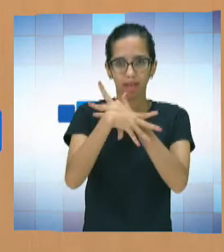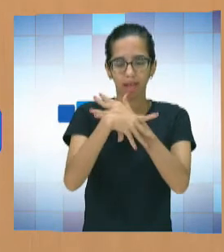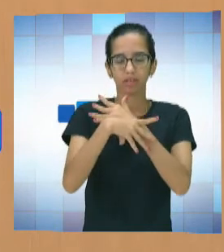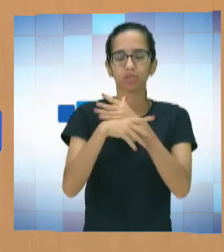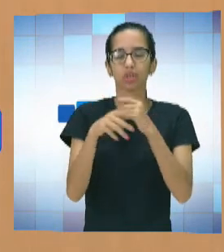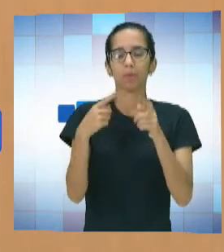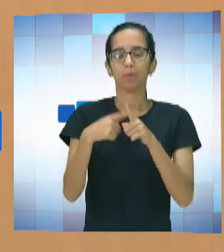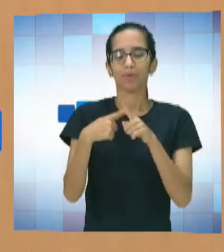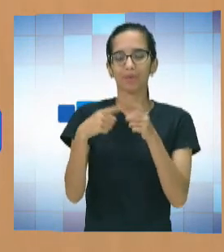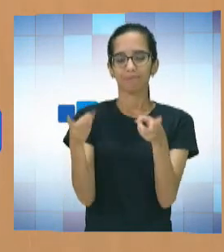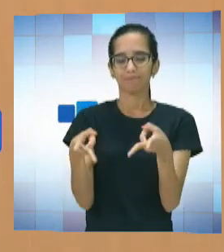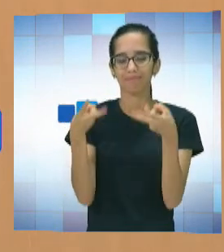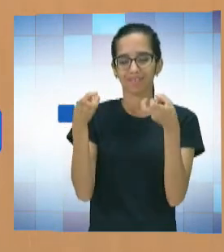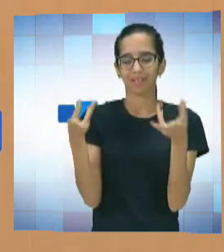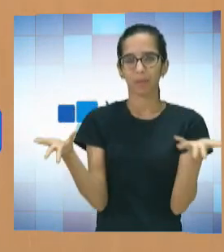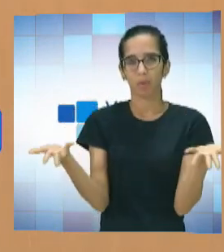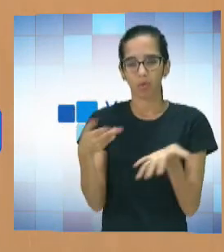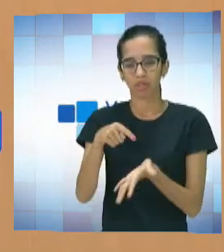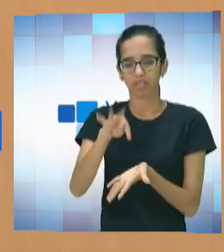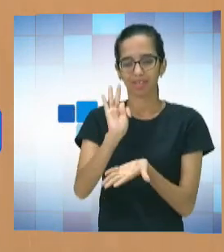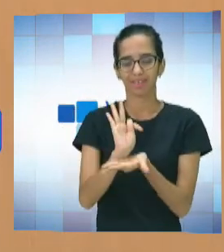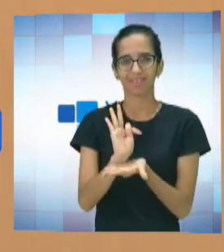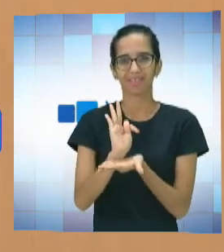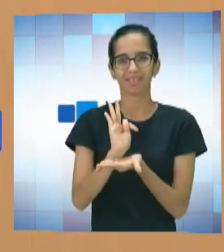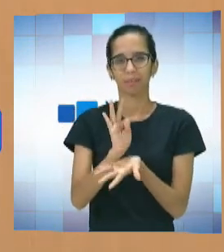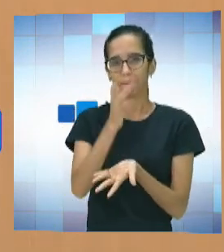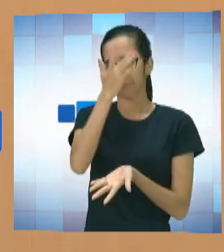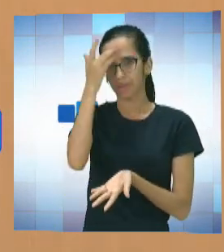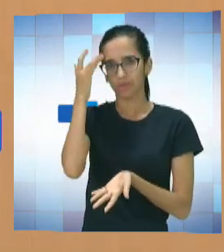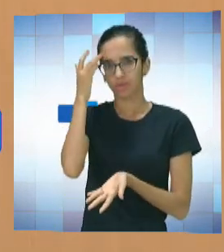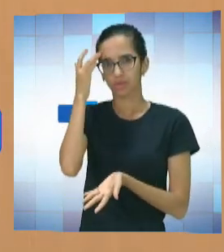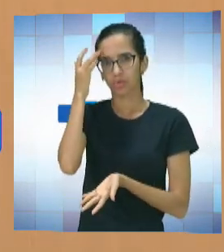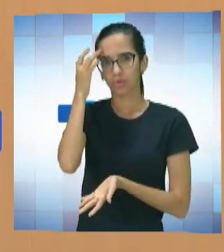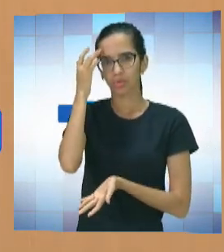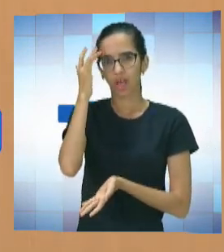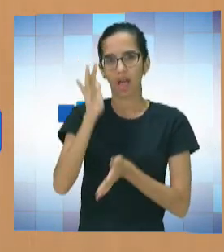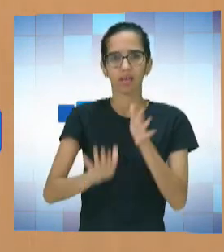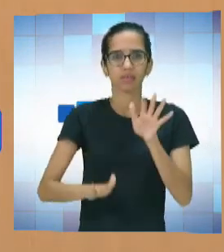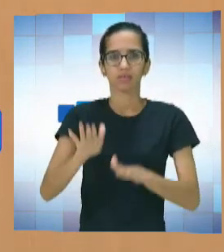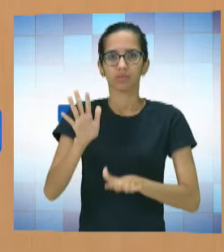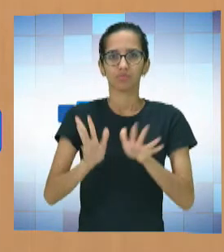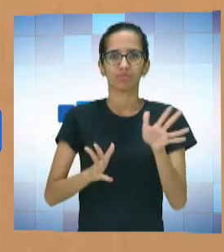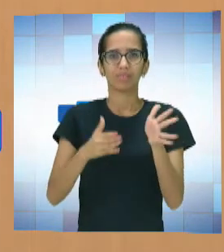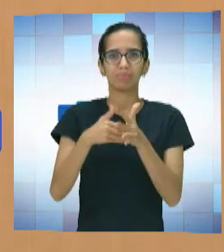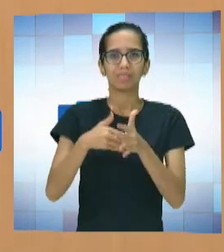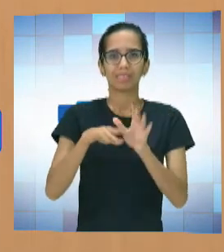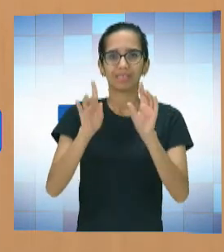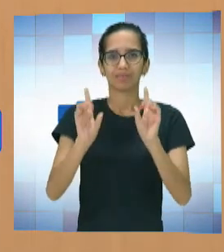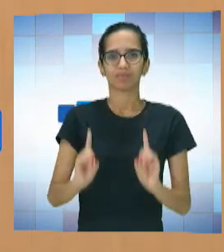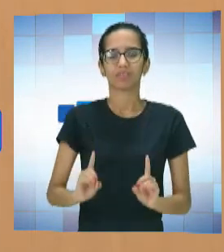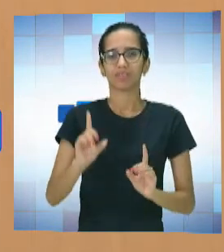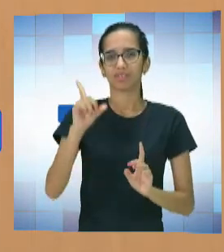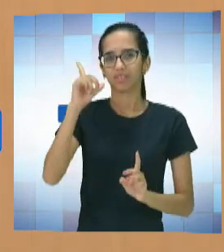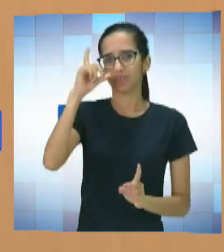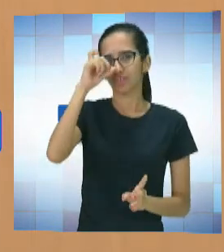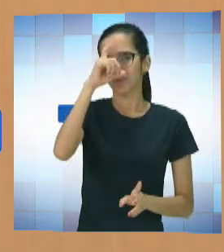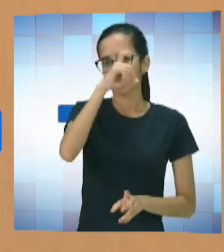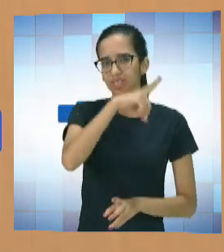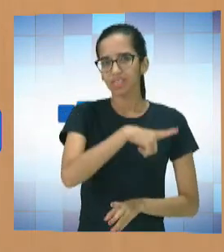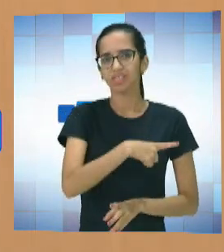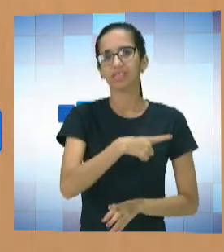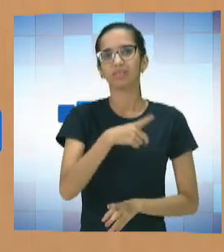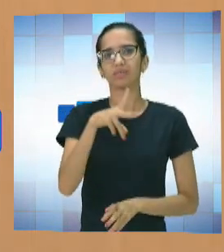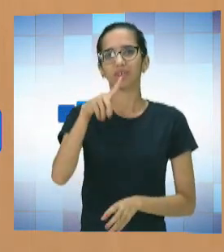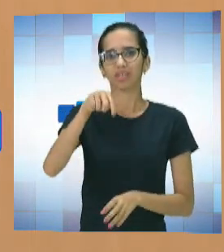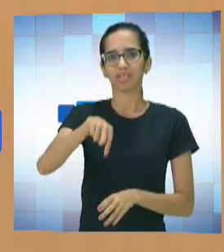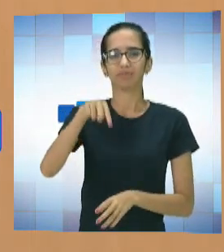você vê uma necessidade hoje dentro da capital, pessoas que têm alguma limitação, alguma deficiência, existe um grau de dificuldade, de oportunidades